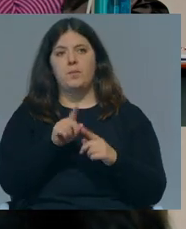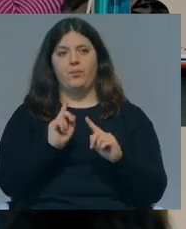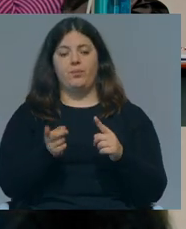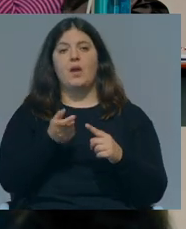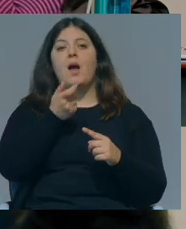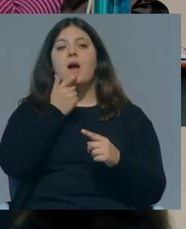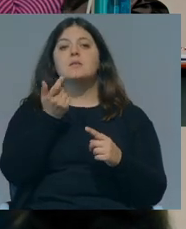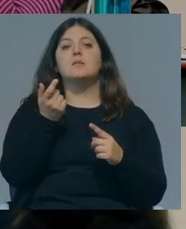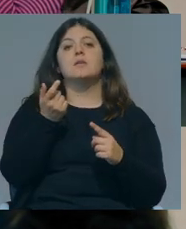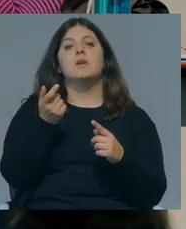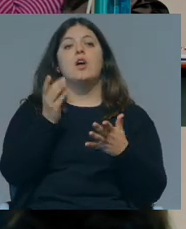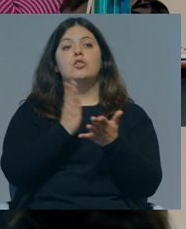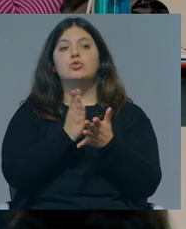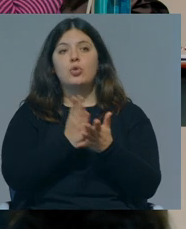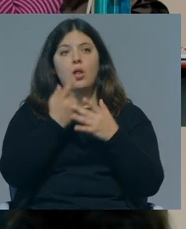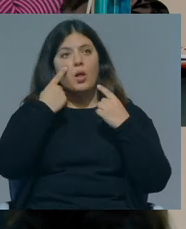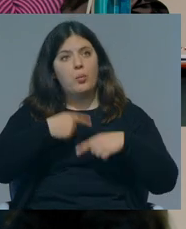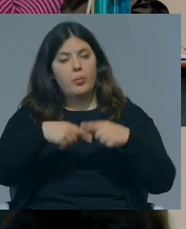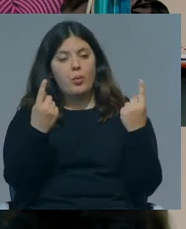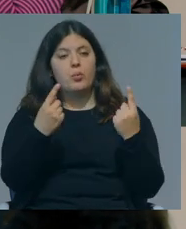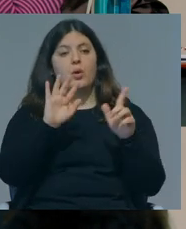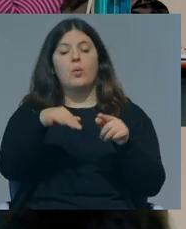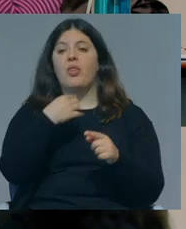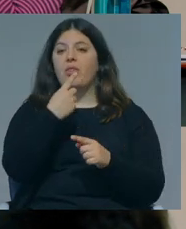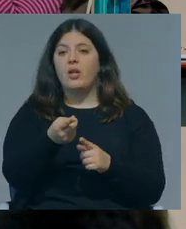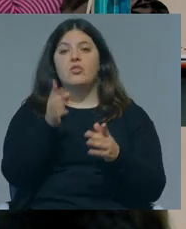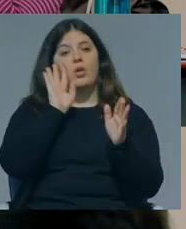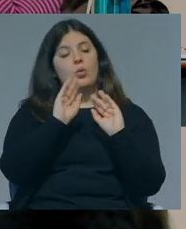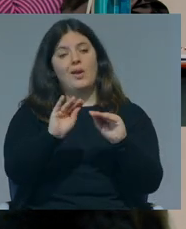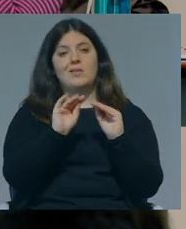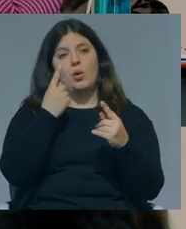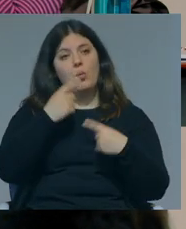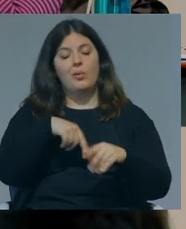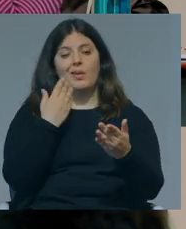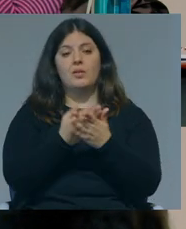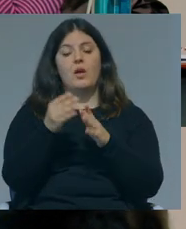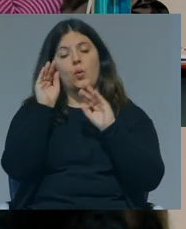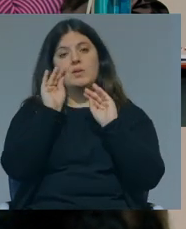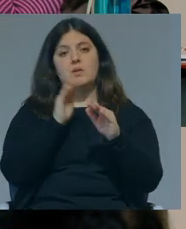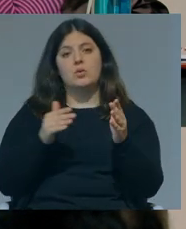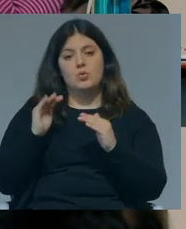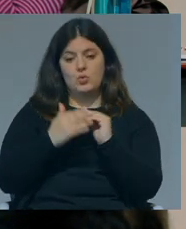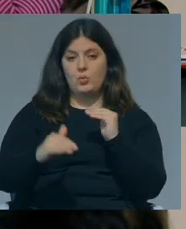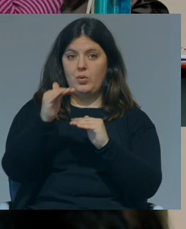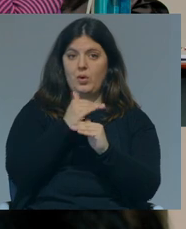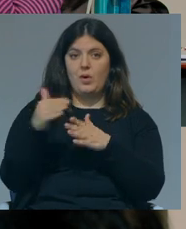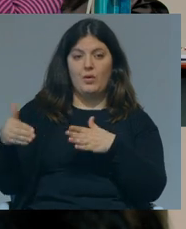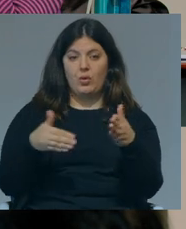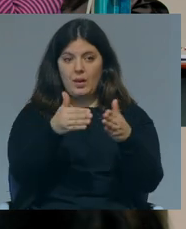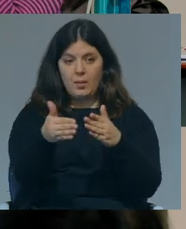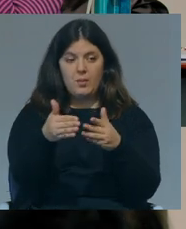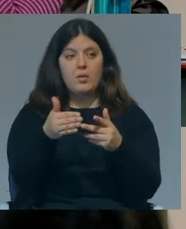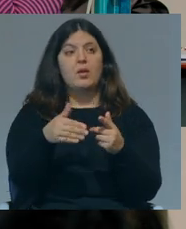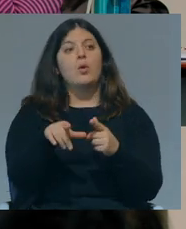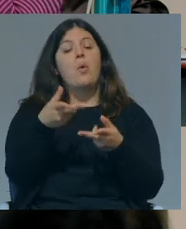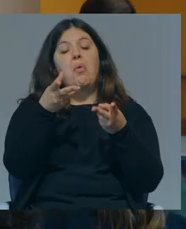a gratuidade da escola pública, e quando se diz da educação pública até o ensino superior, se é um caminho que nós devemos, o